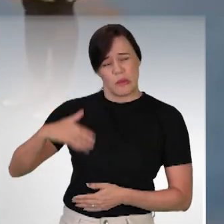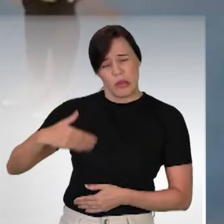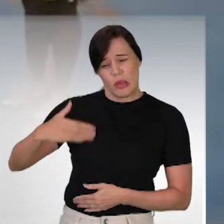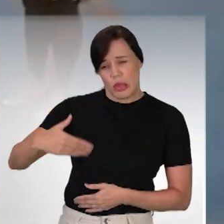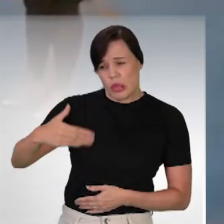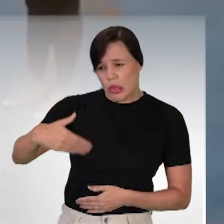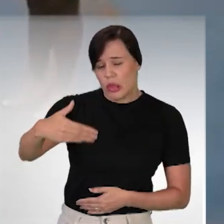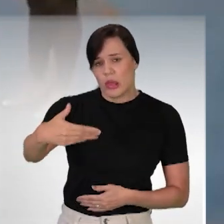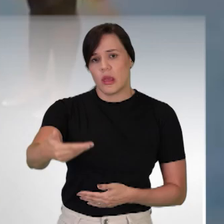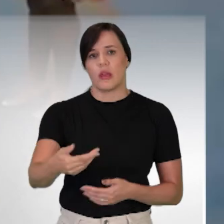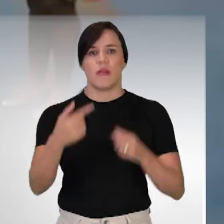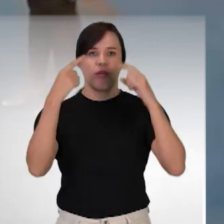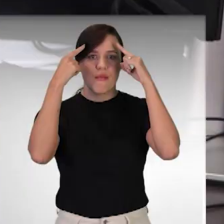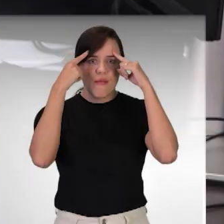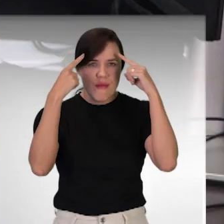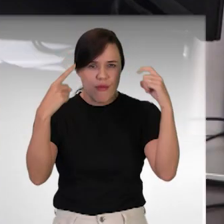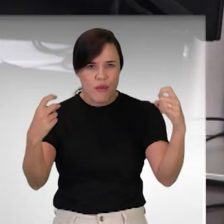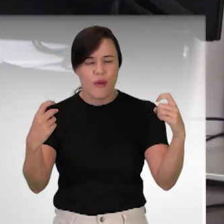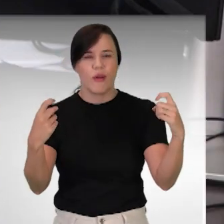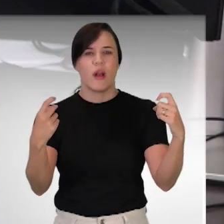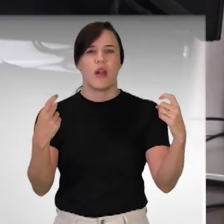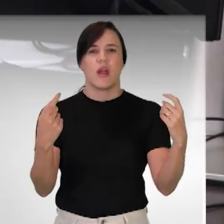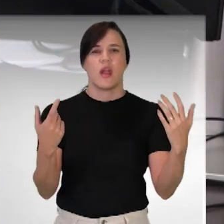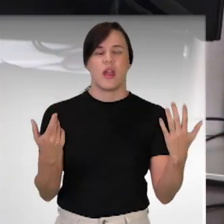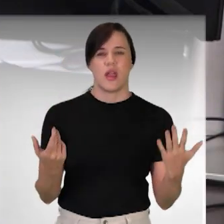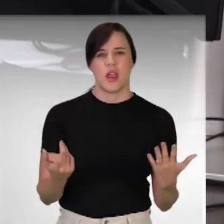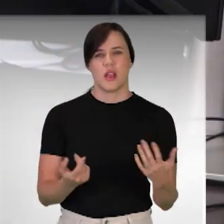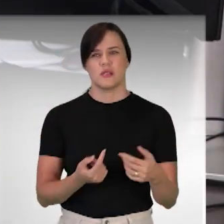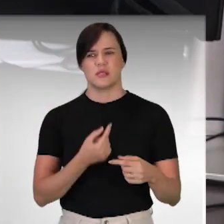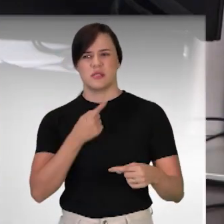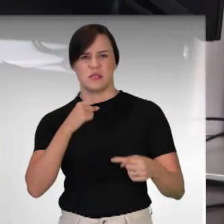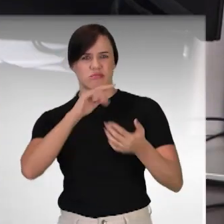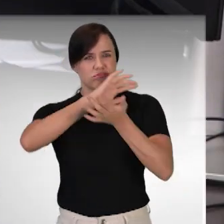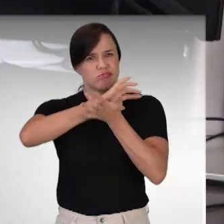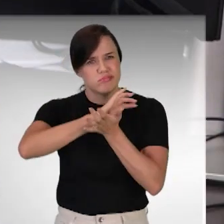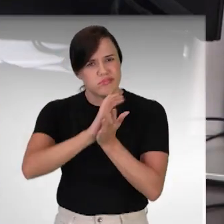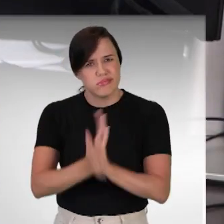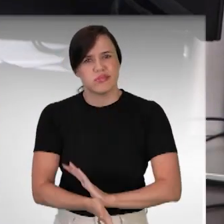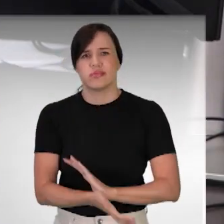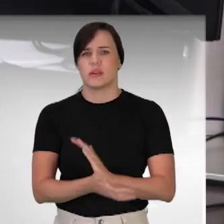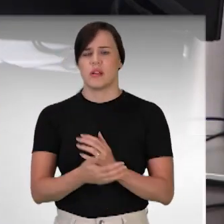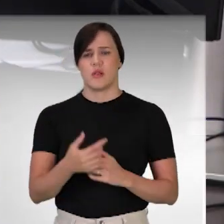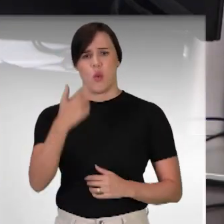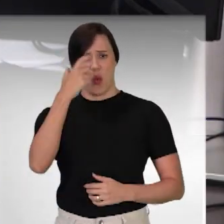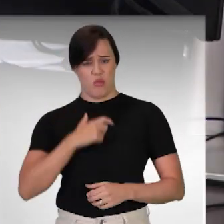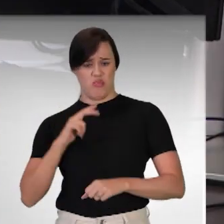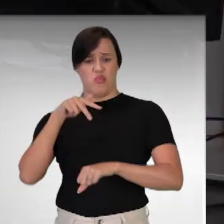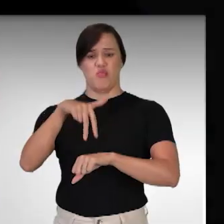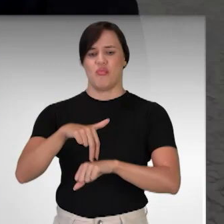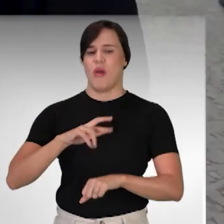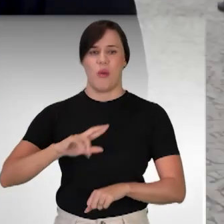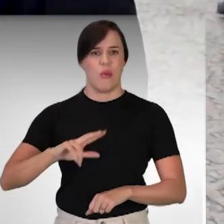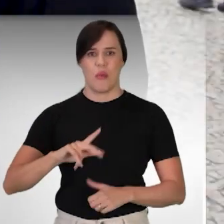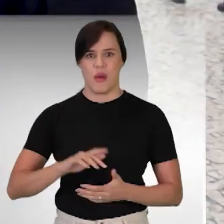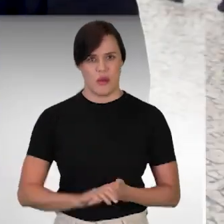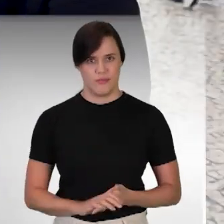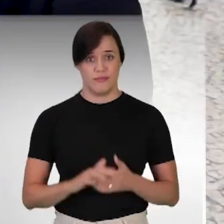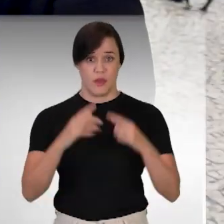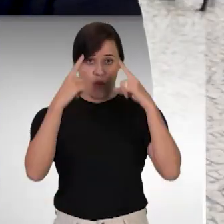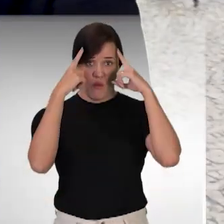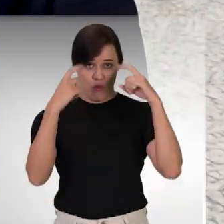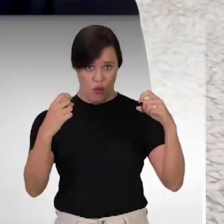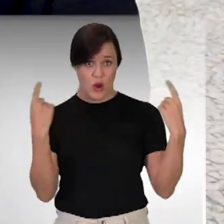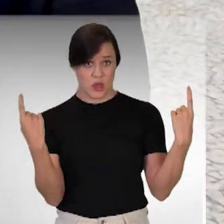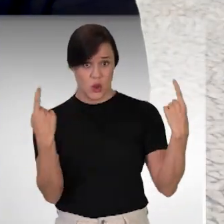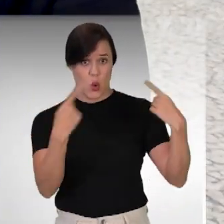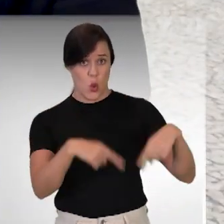todo aqui, inúmeras microviolências, inúmeras microviolações que te dizem que esse não é o seu lugar. A violência política